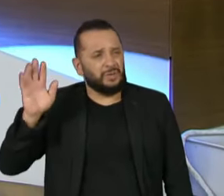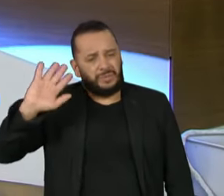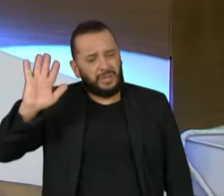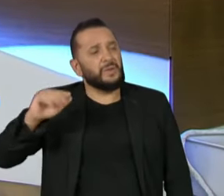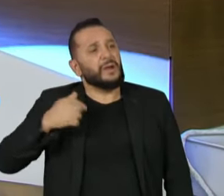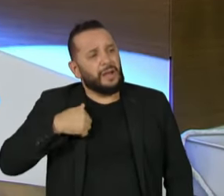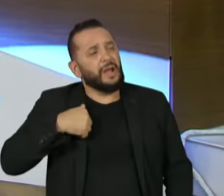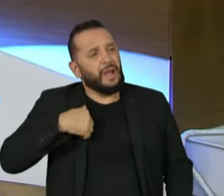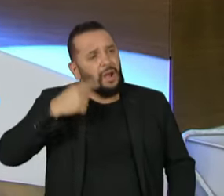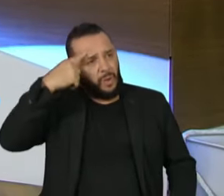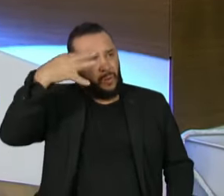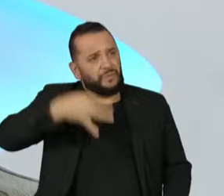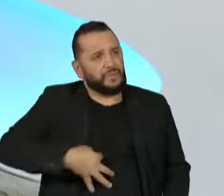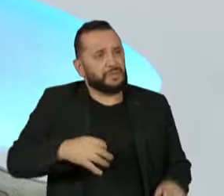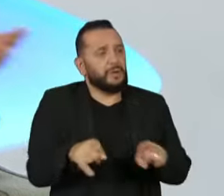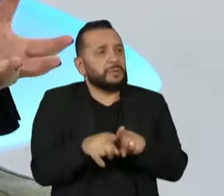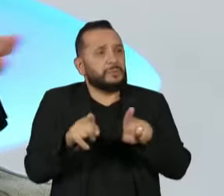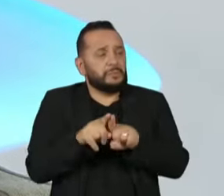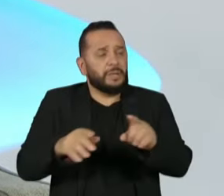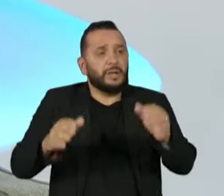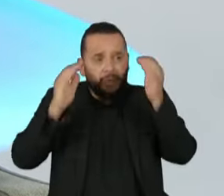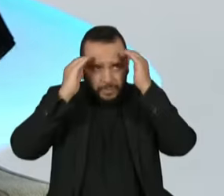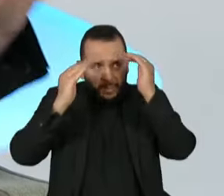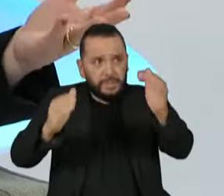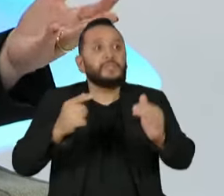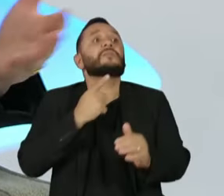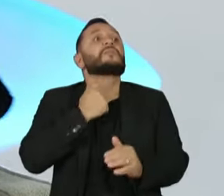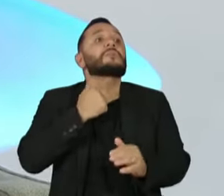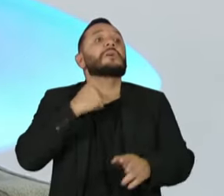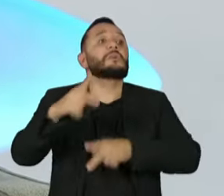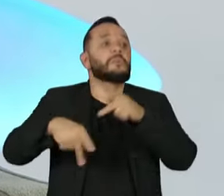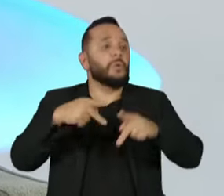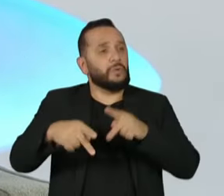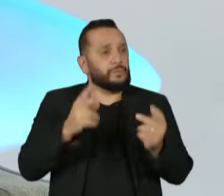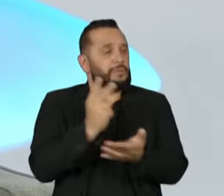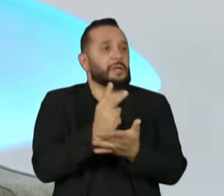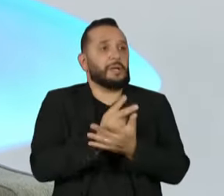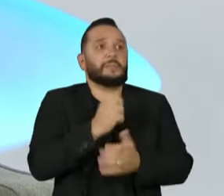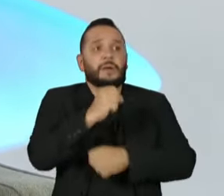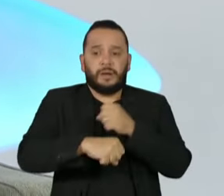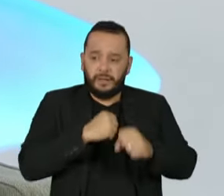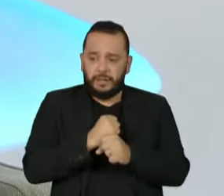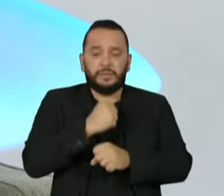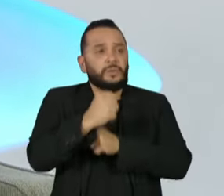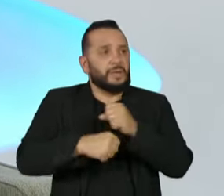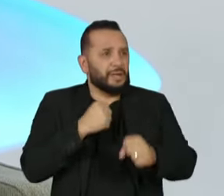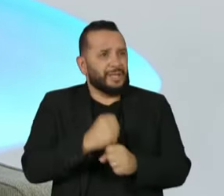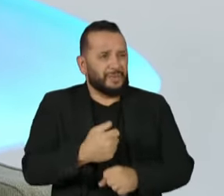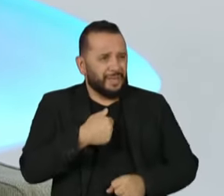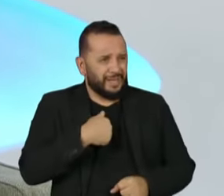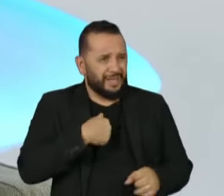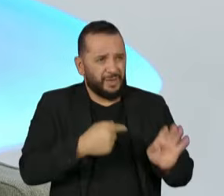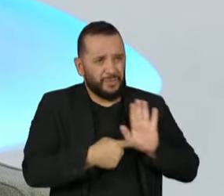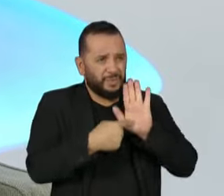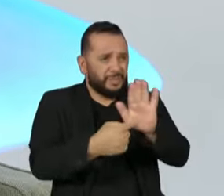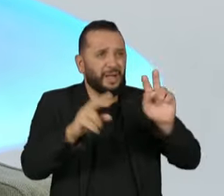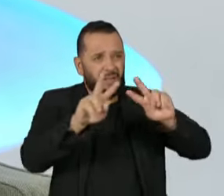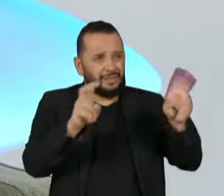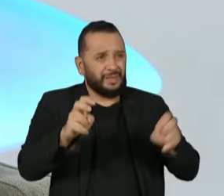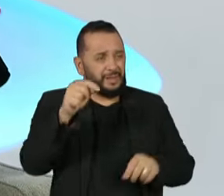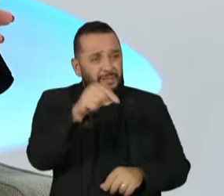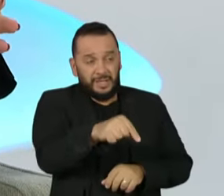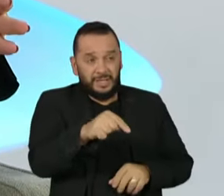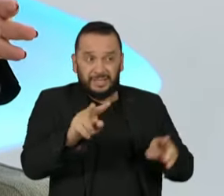vontade da maioria. A gente olha isso todas as vezes, todos os anos, e não sou eu que vou trazer essa pauta. Eu digo que essa pauta tem que ser